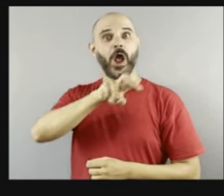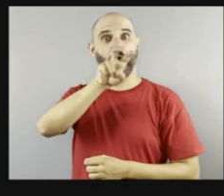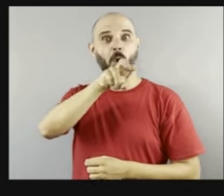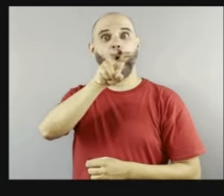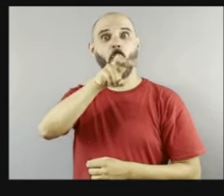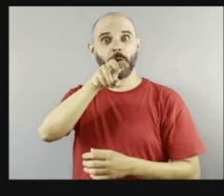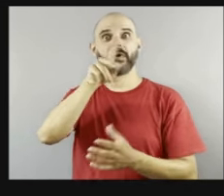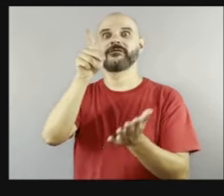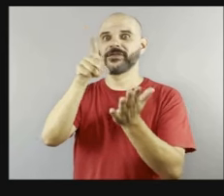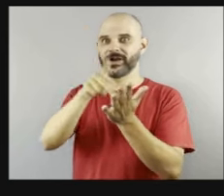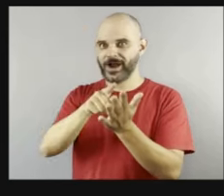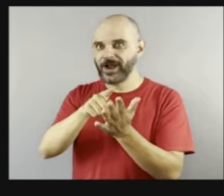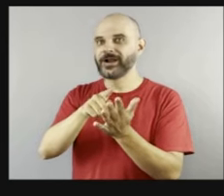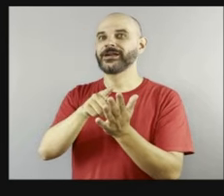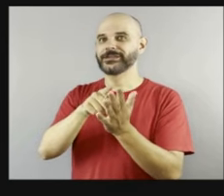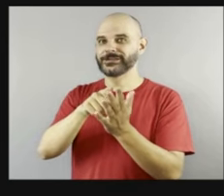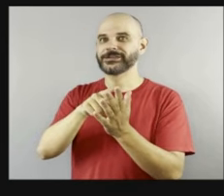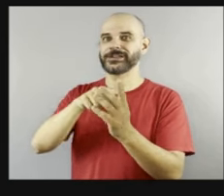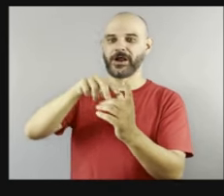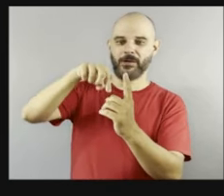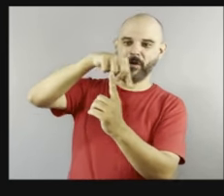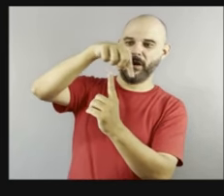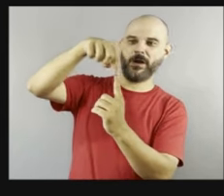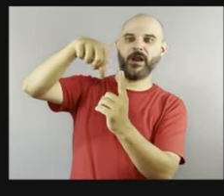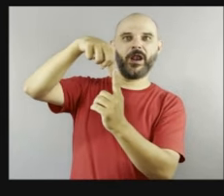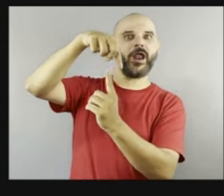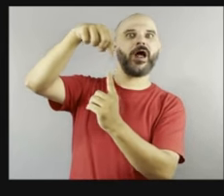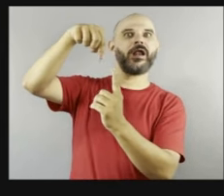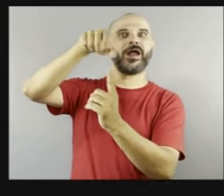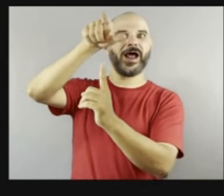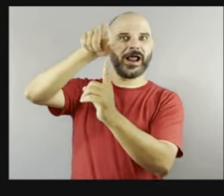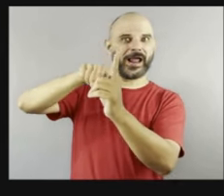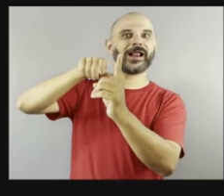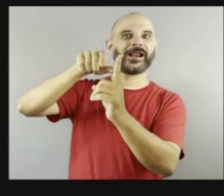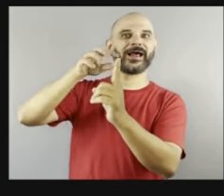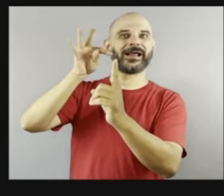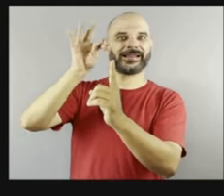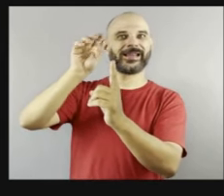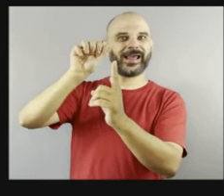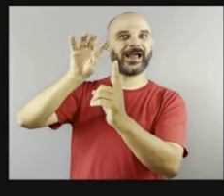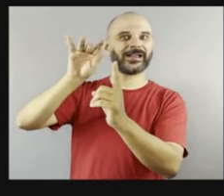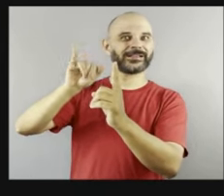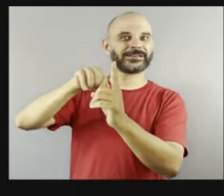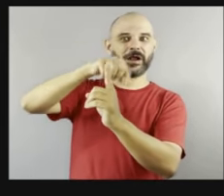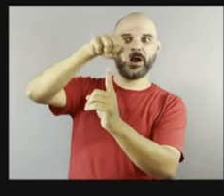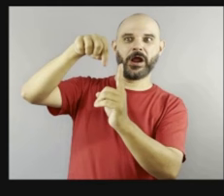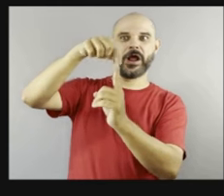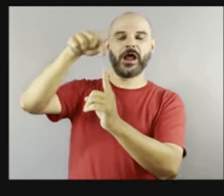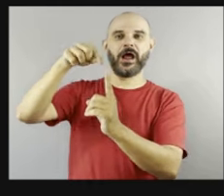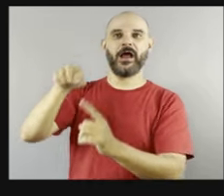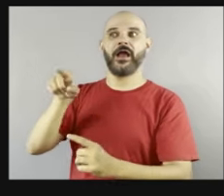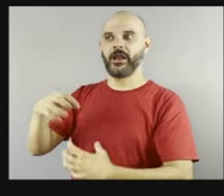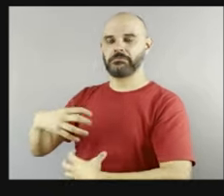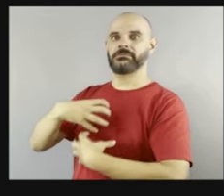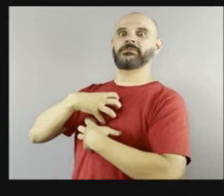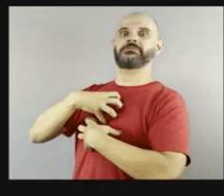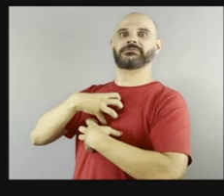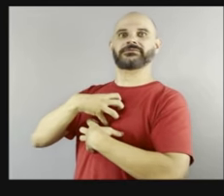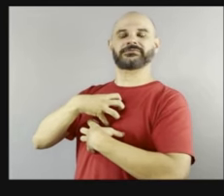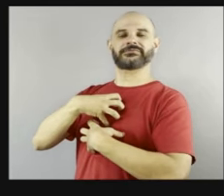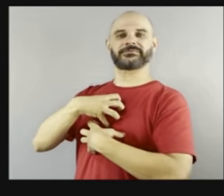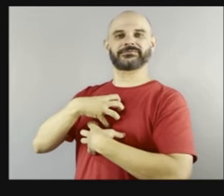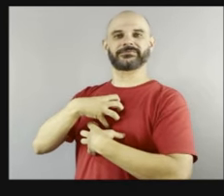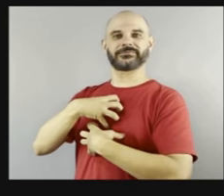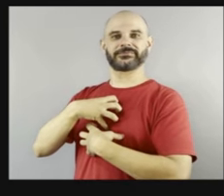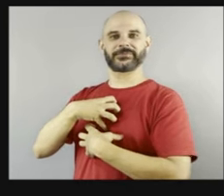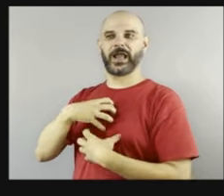muito impactante, impactou muito a própria Tati, ela realmente, quando ela segurou a cobra, ela se sentiu